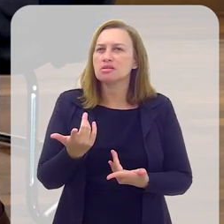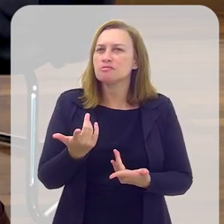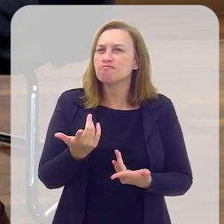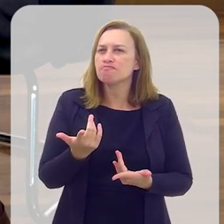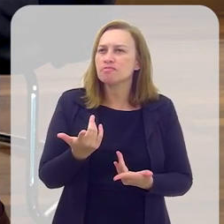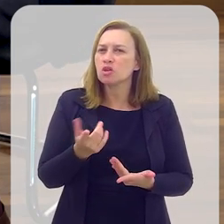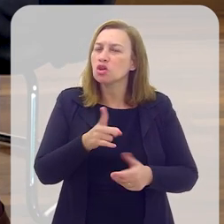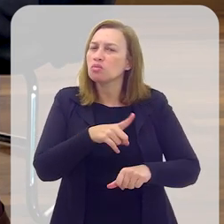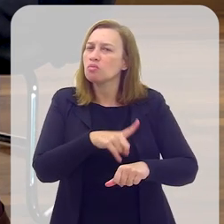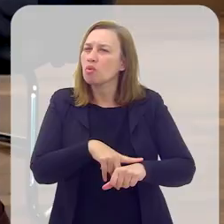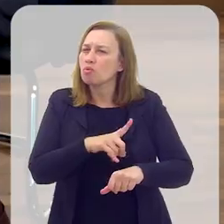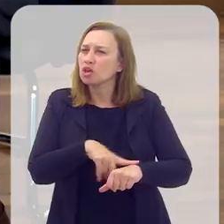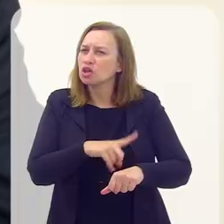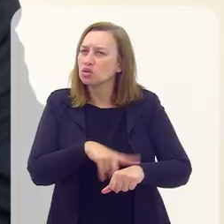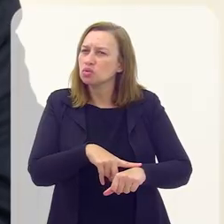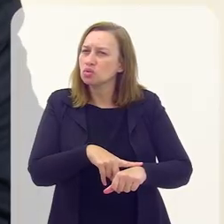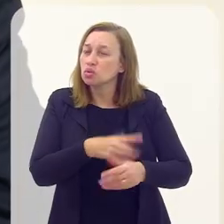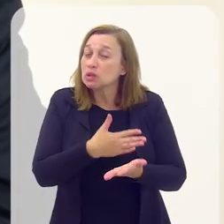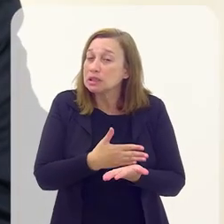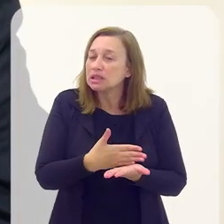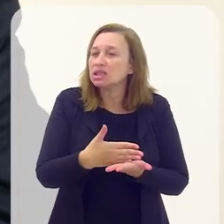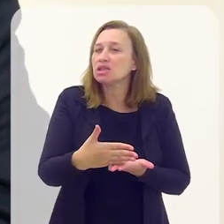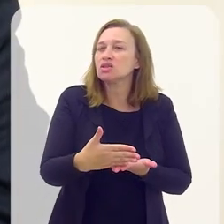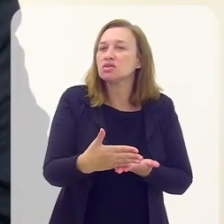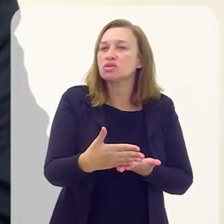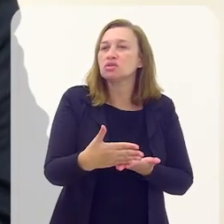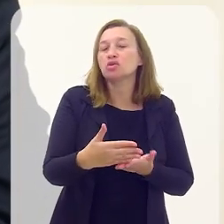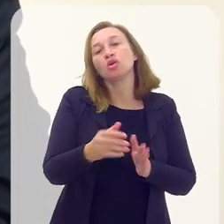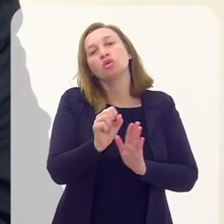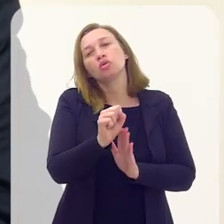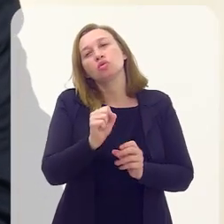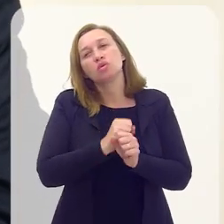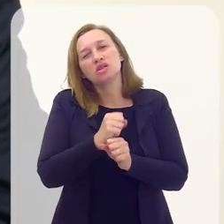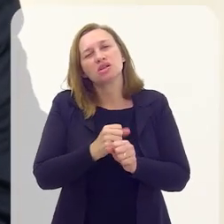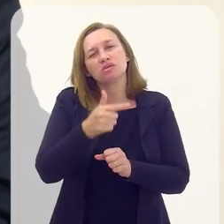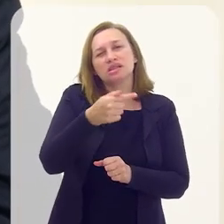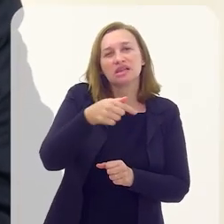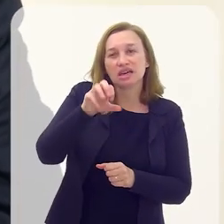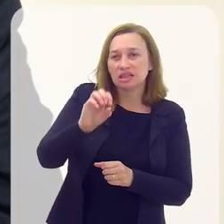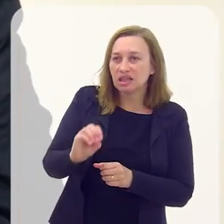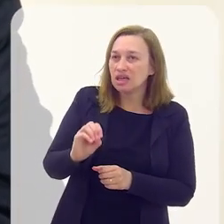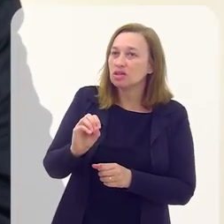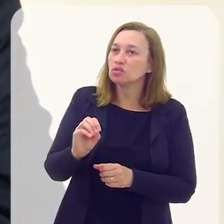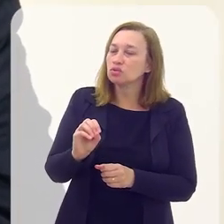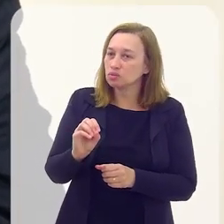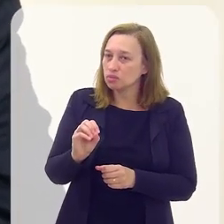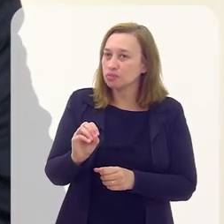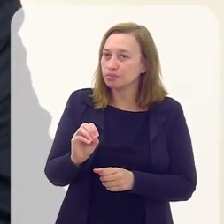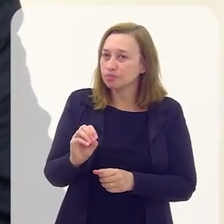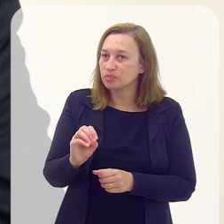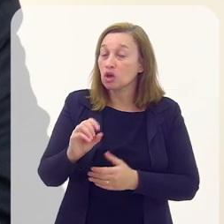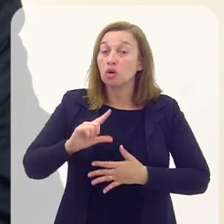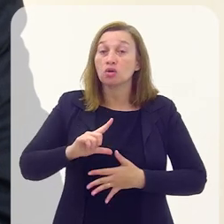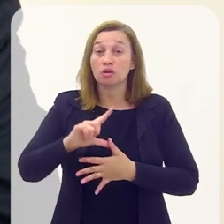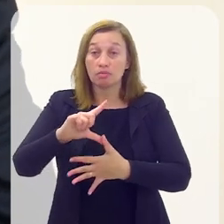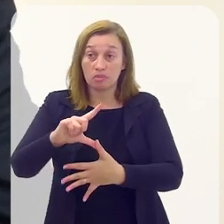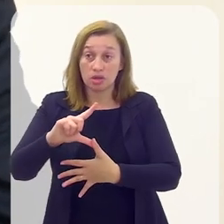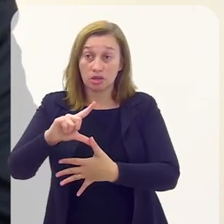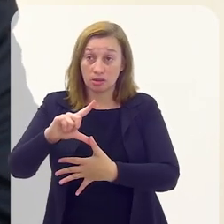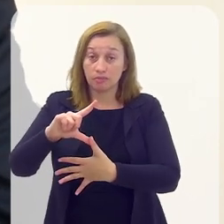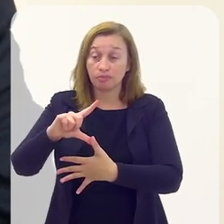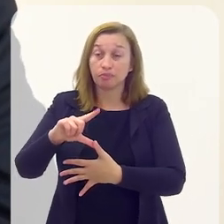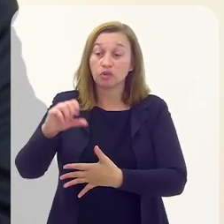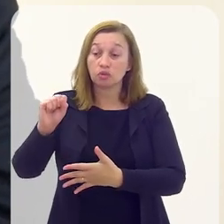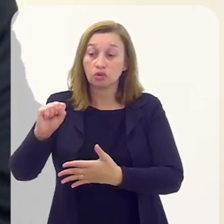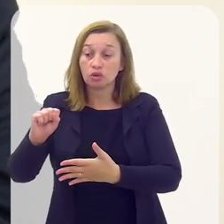momento, que é o início dos anos 70, no Cone Sul da América do